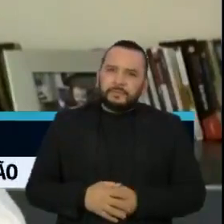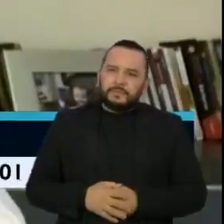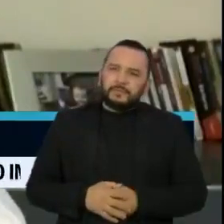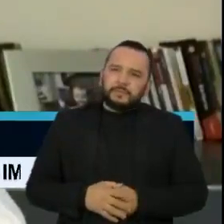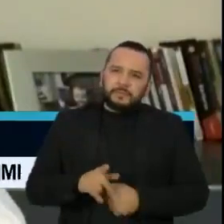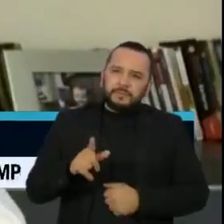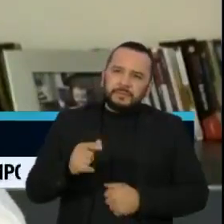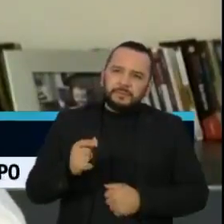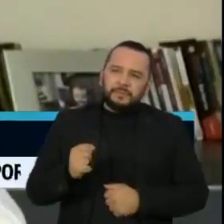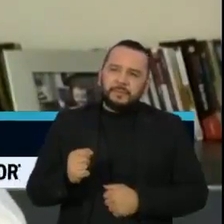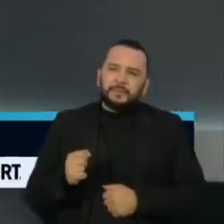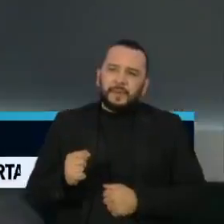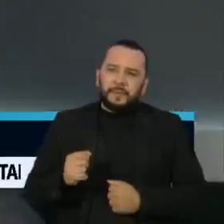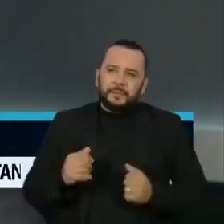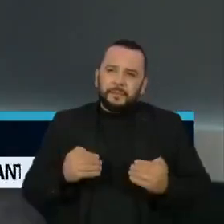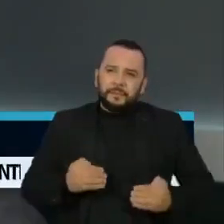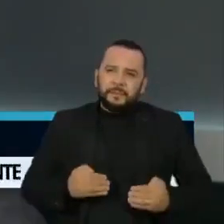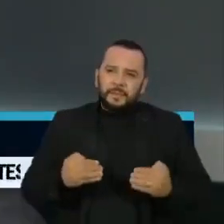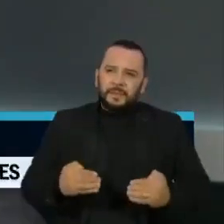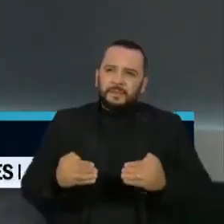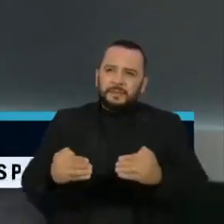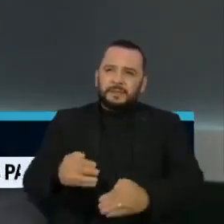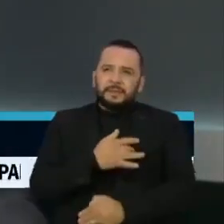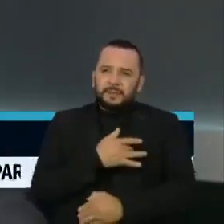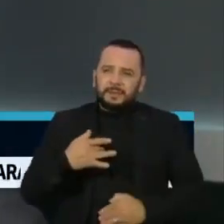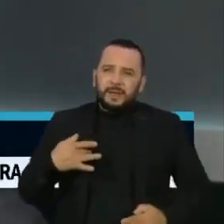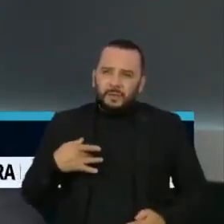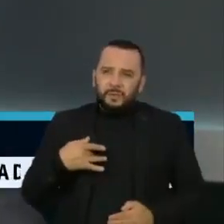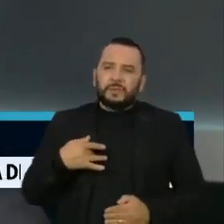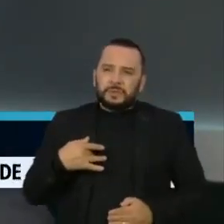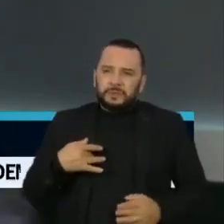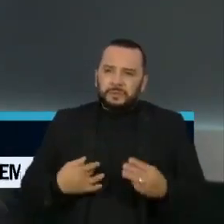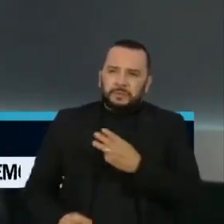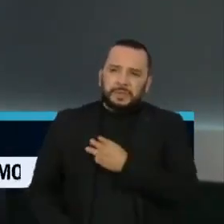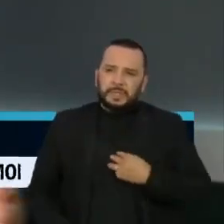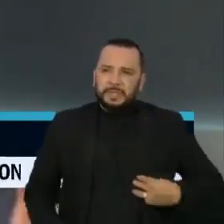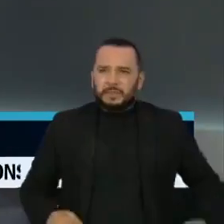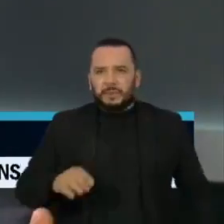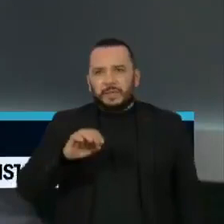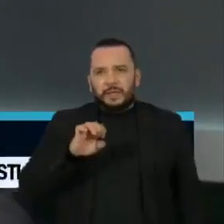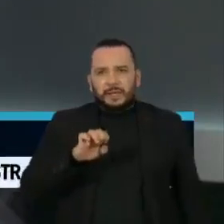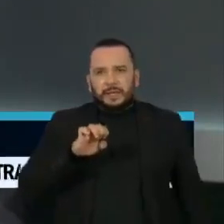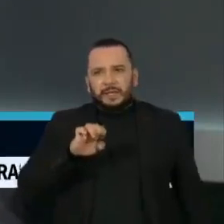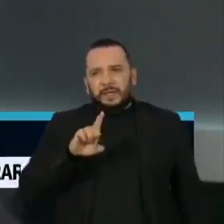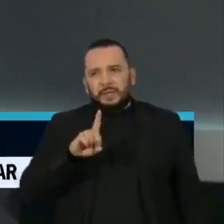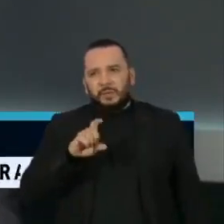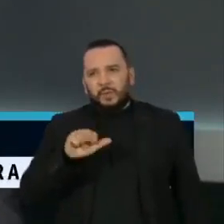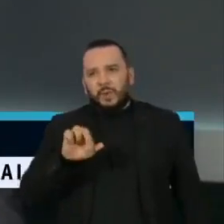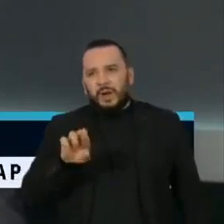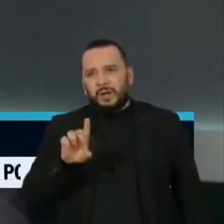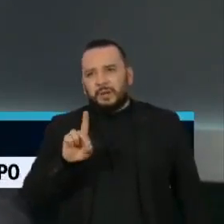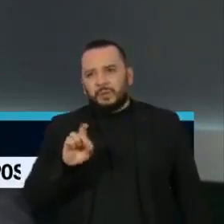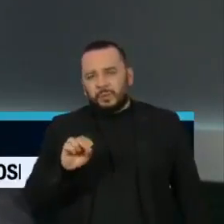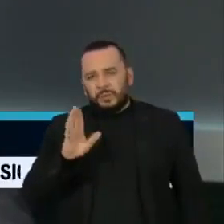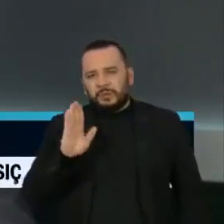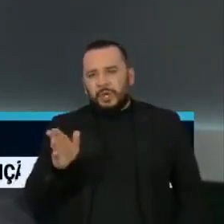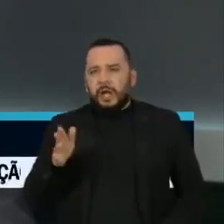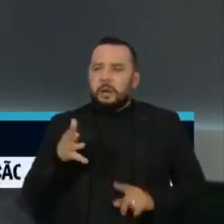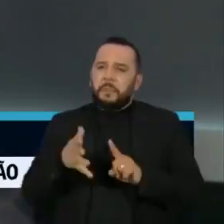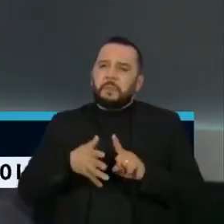quando deixou o Ministério da Saúde, o general Eduardo Pazuello fez uma espécie de discurso ali de despedida e isso